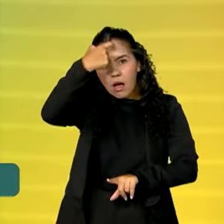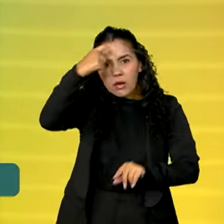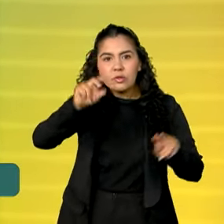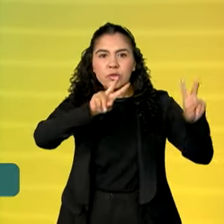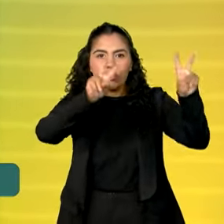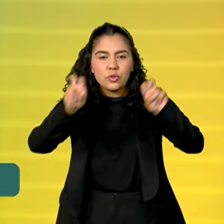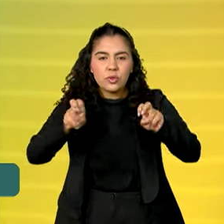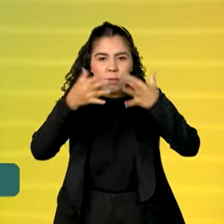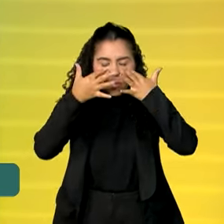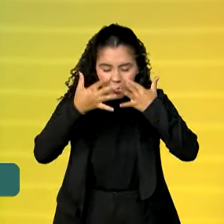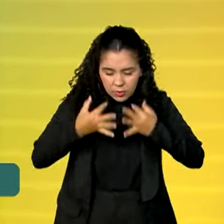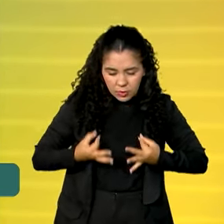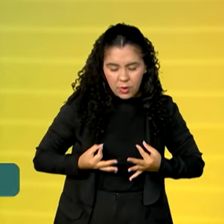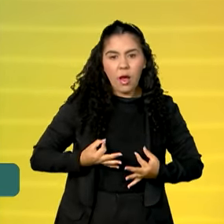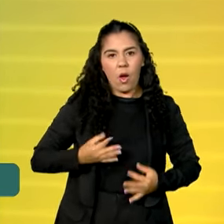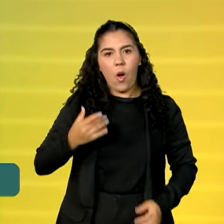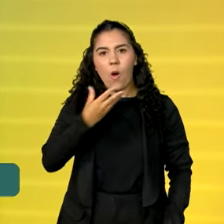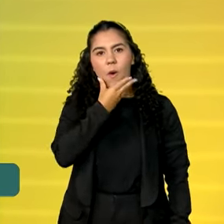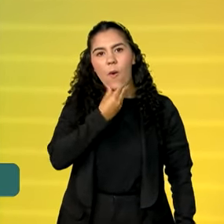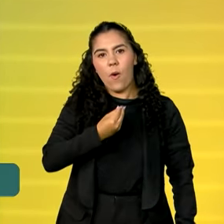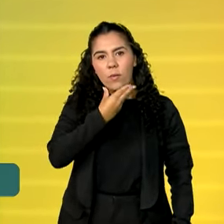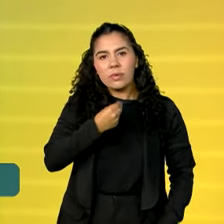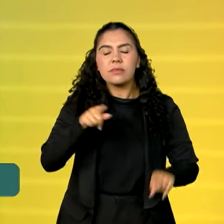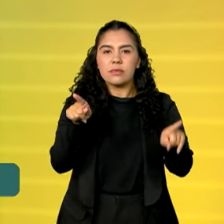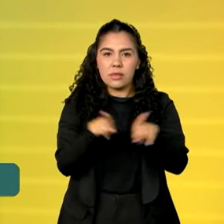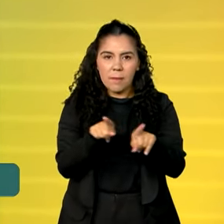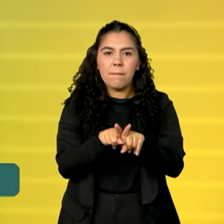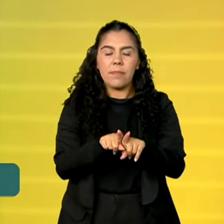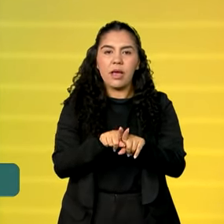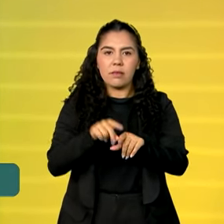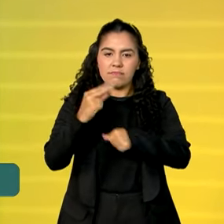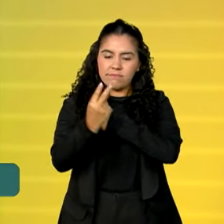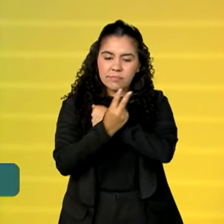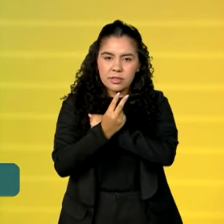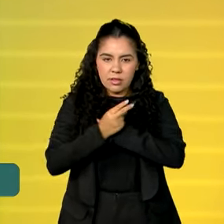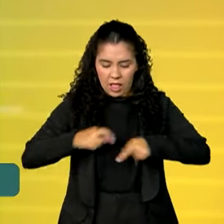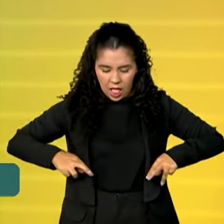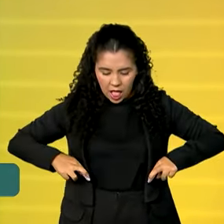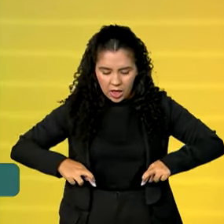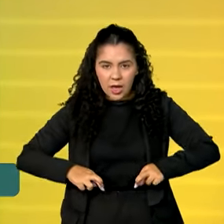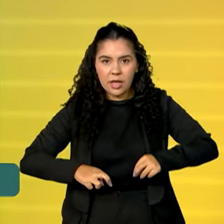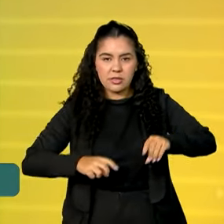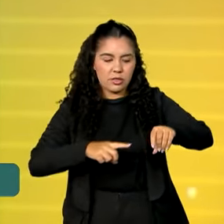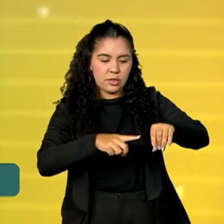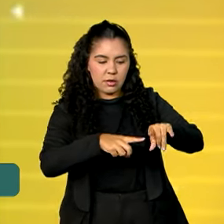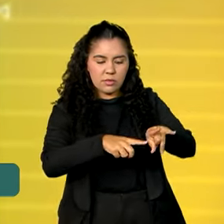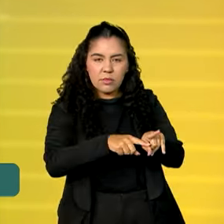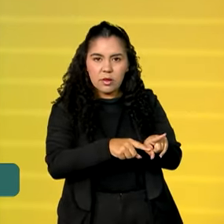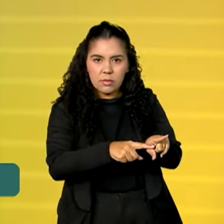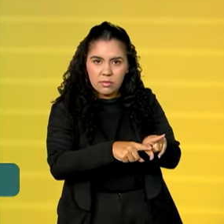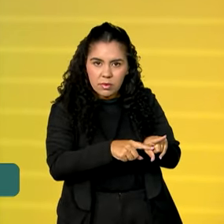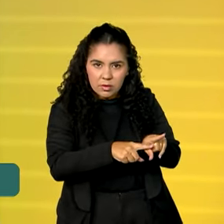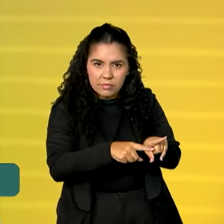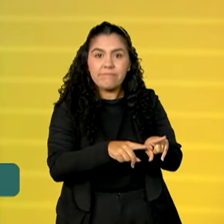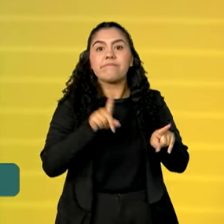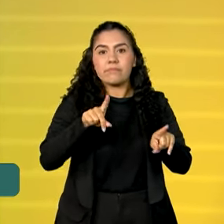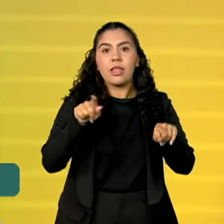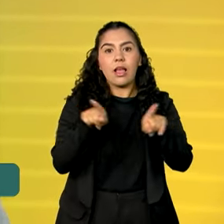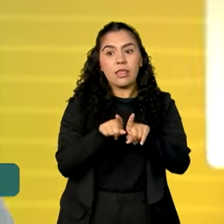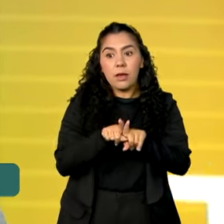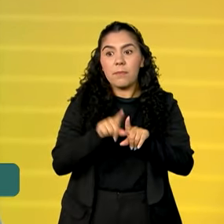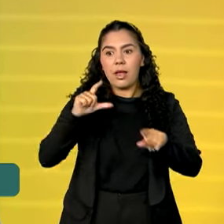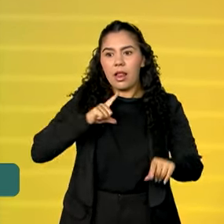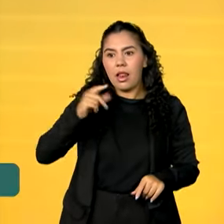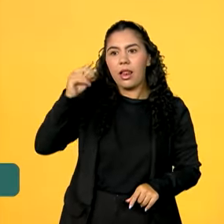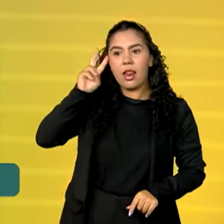cuidados com a saúde do homem e a importância da prevenção do câncer de próstata. A gente lembra que o diagnóstico precoce